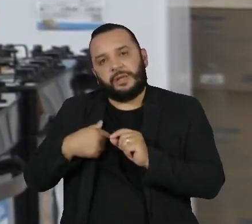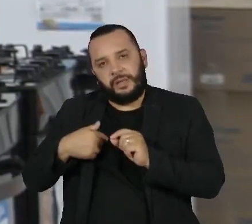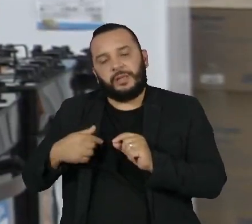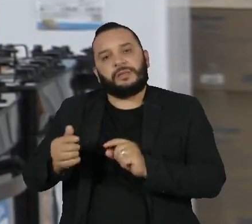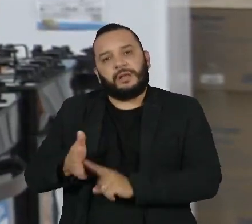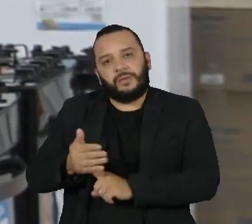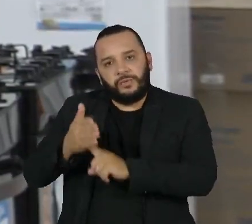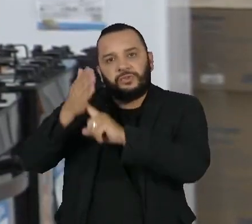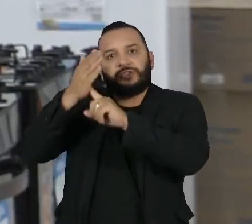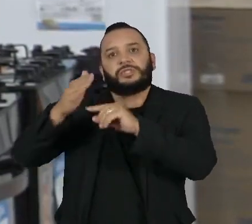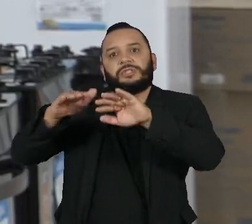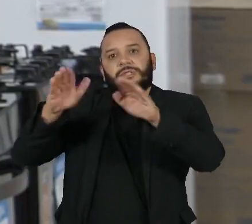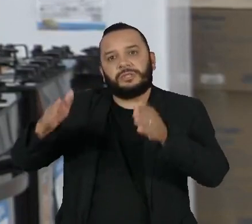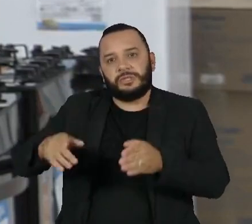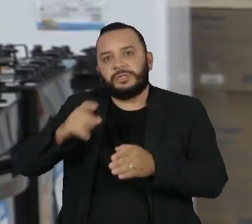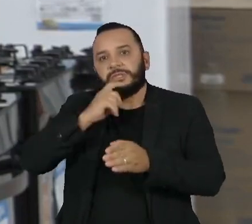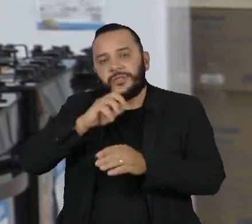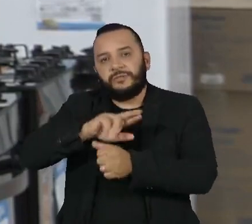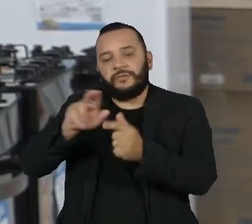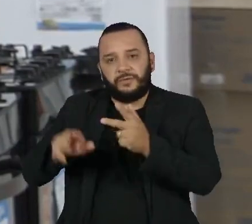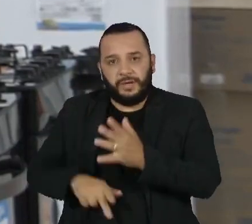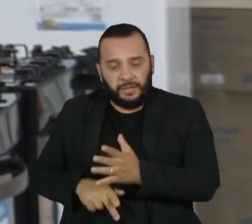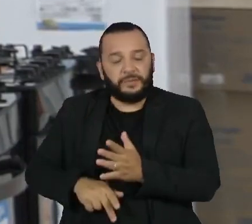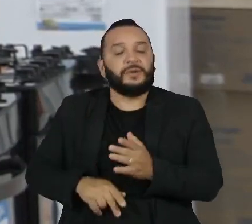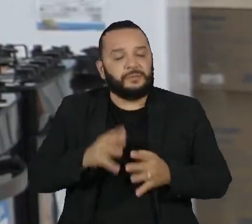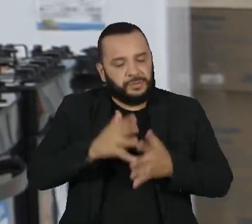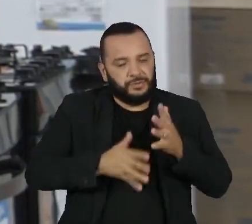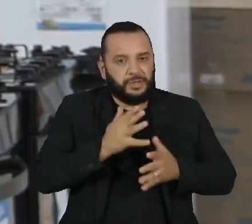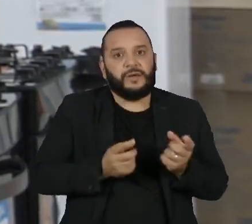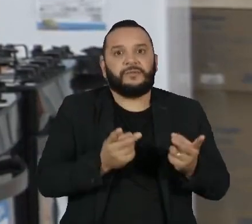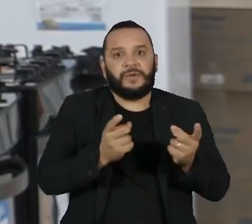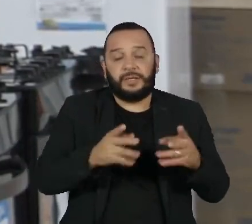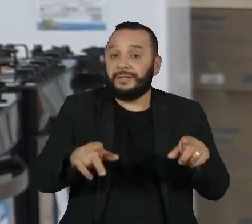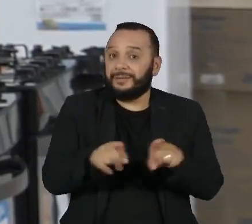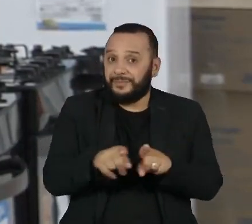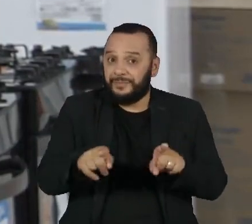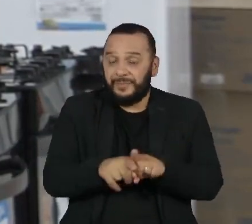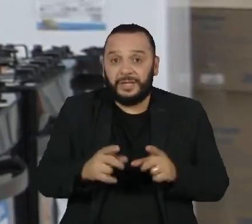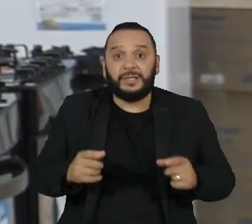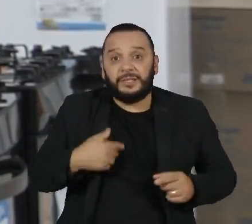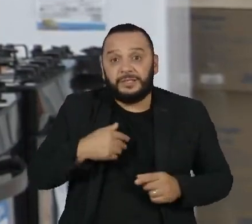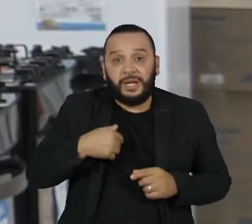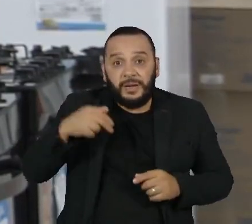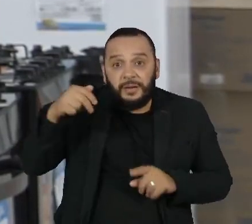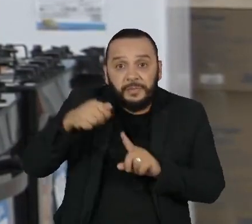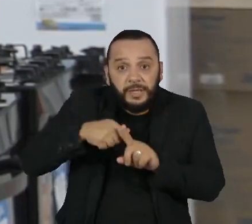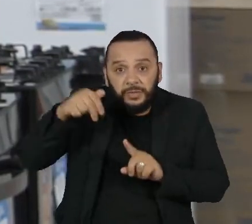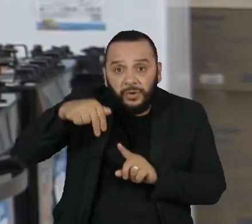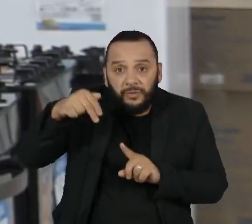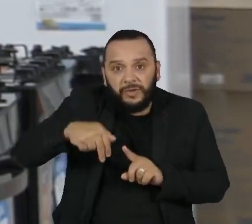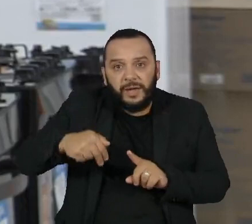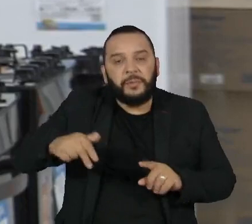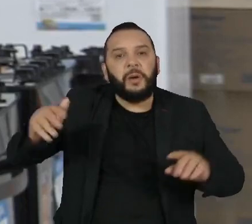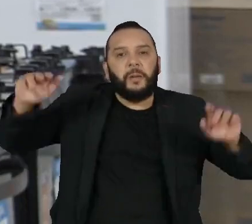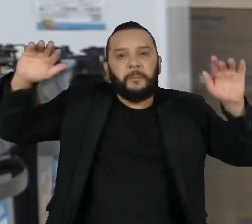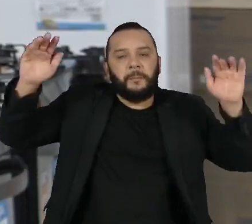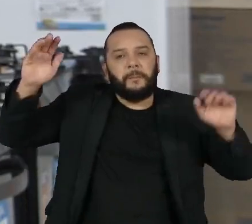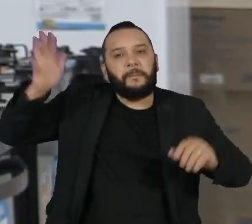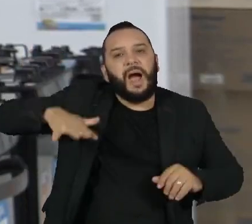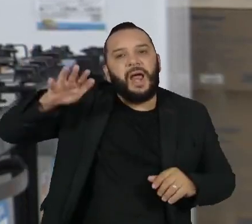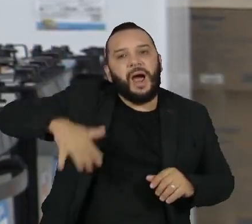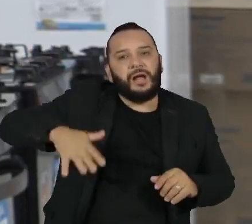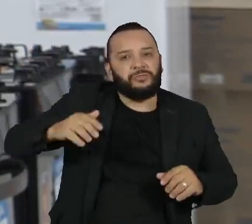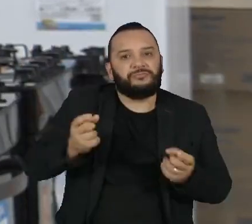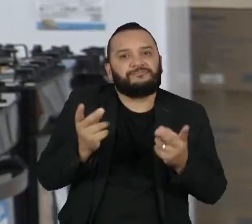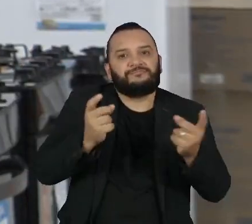já avaliam desabastecimento para o Natal e para a Black Friday, que acontece em novembro. É um período aguardado